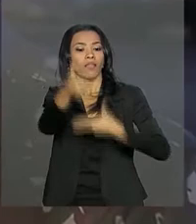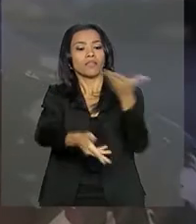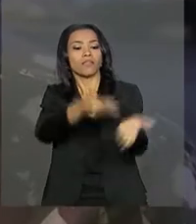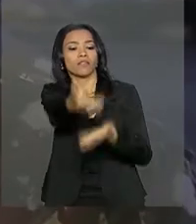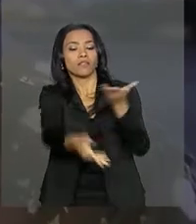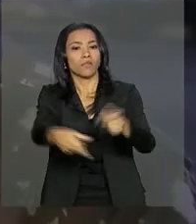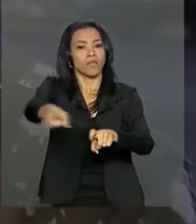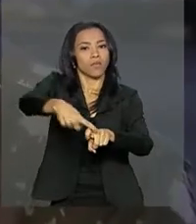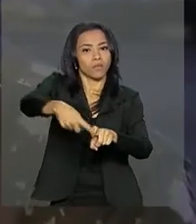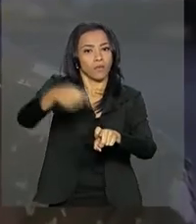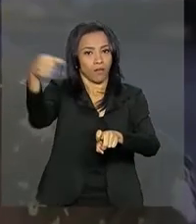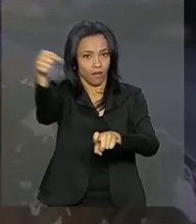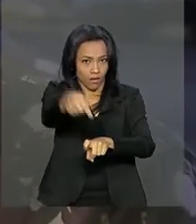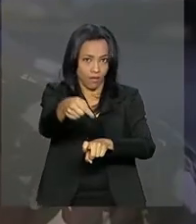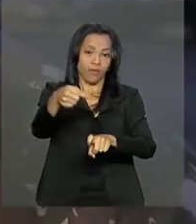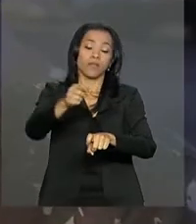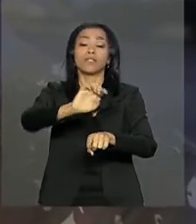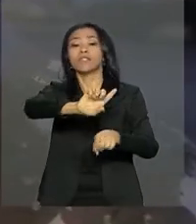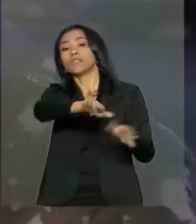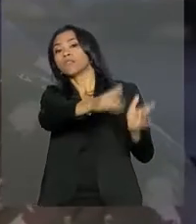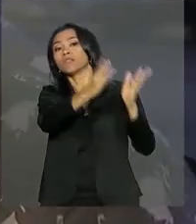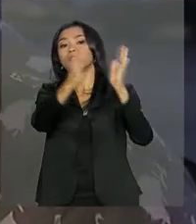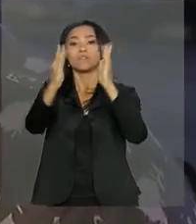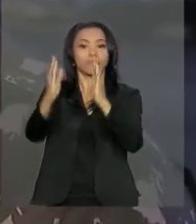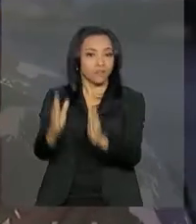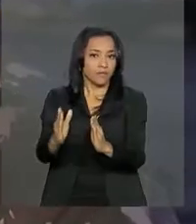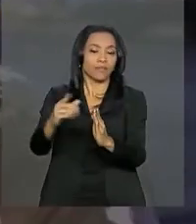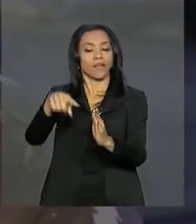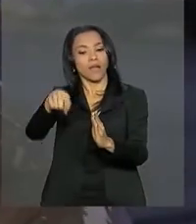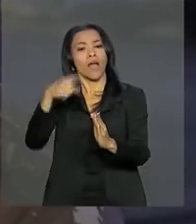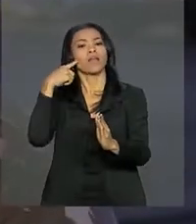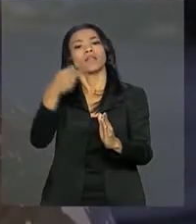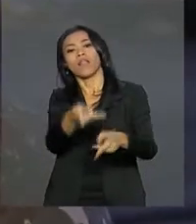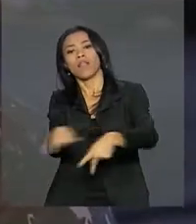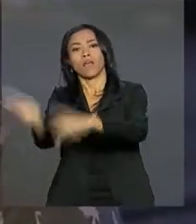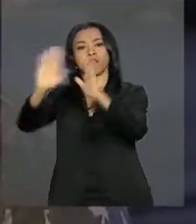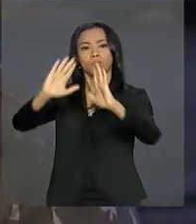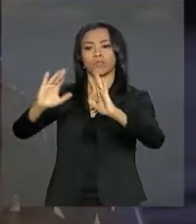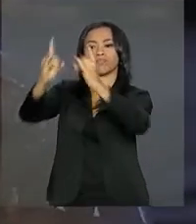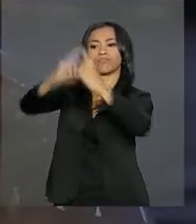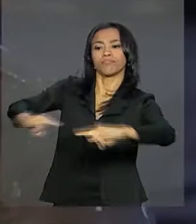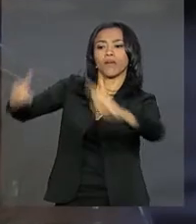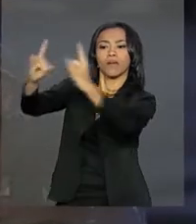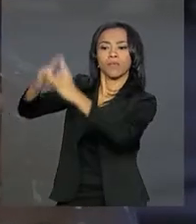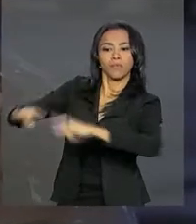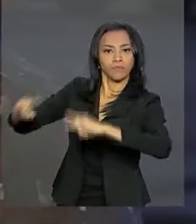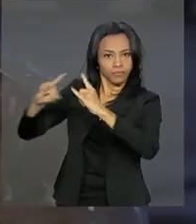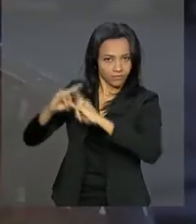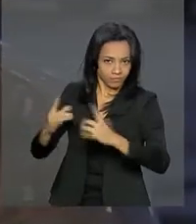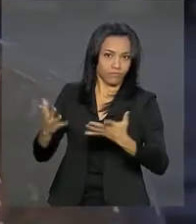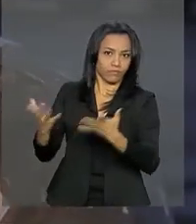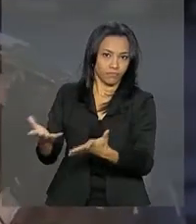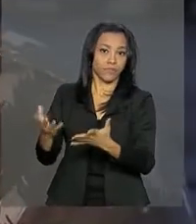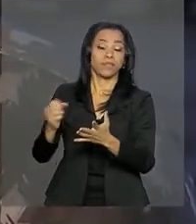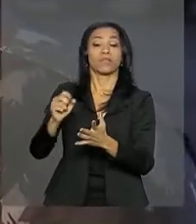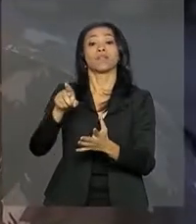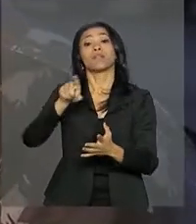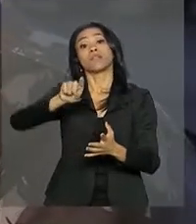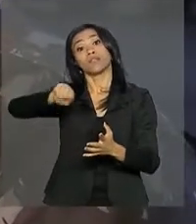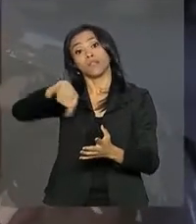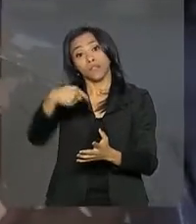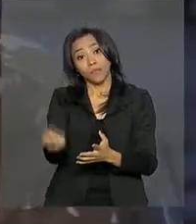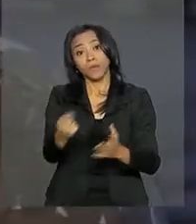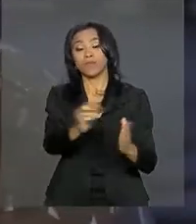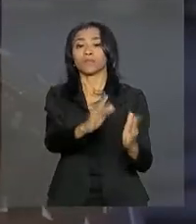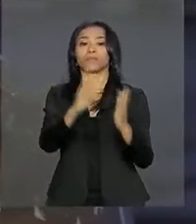médico e, posteriormente, há condições de ele ser alojado nos abrigos BV8 e no